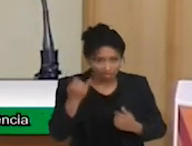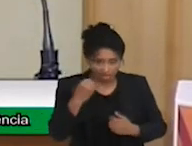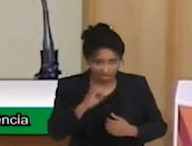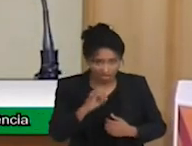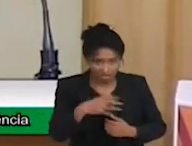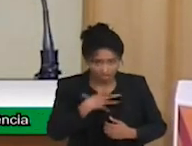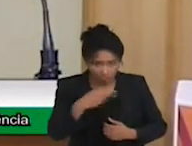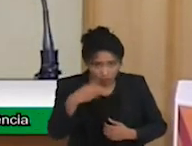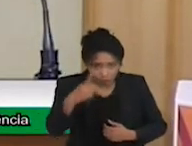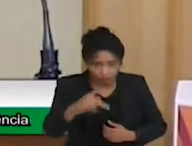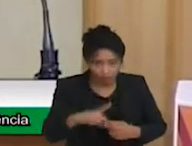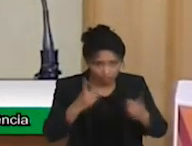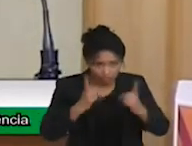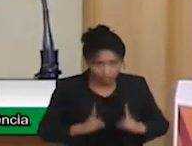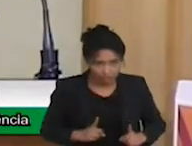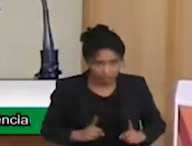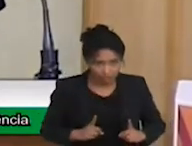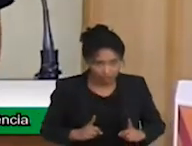Obrigada.